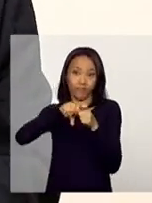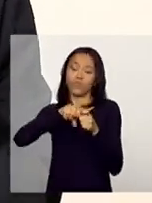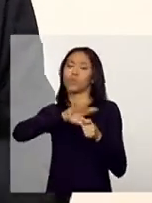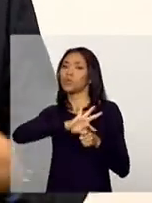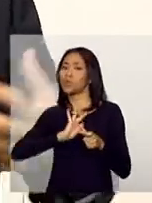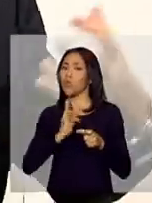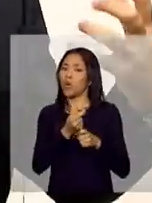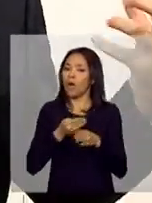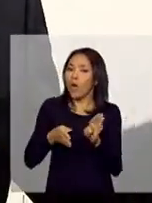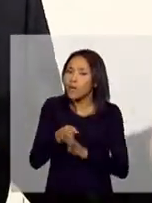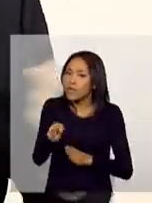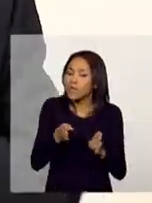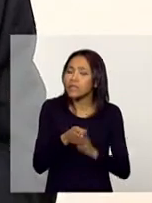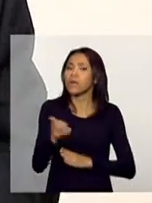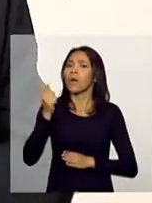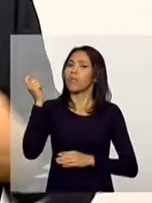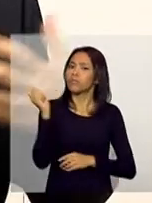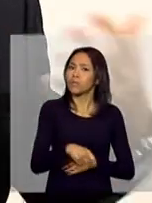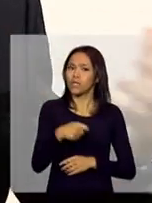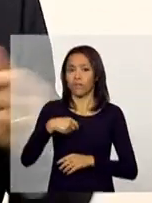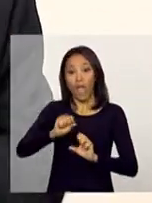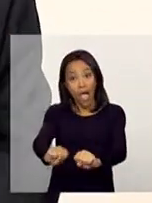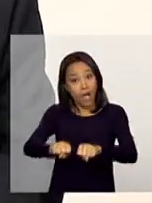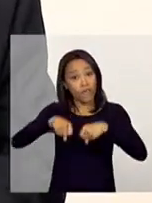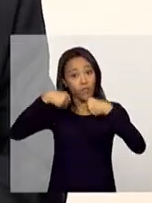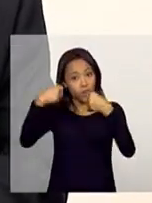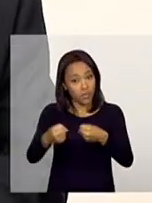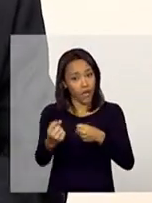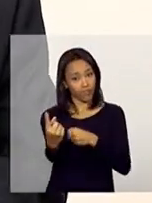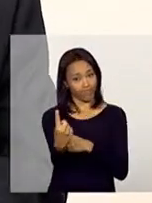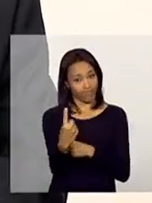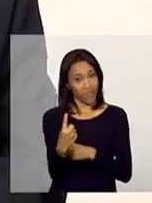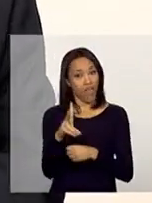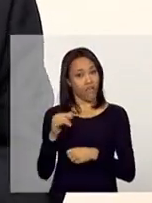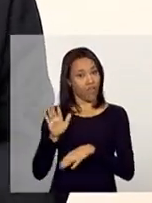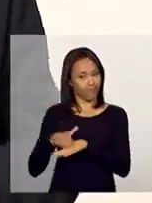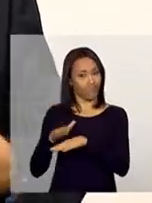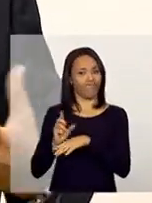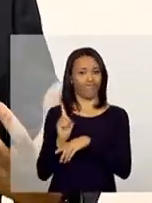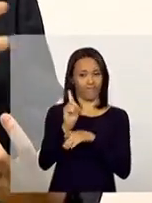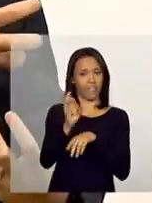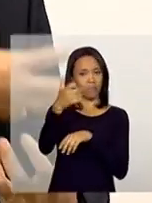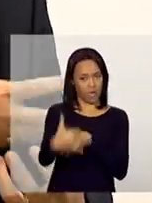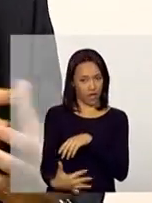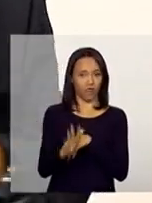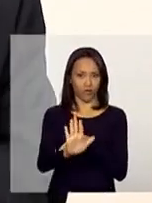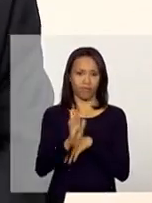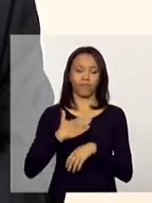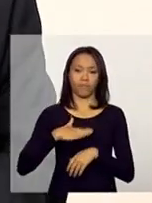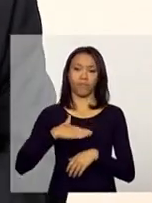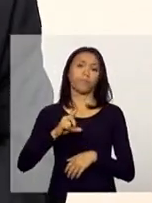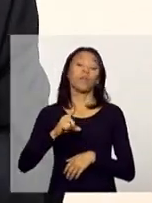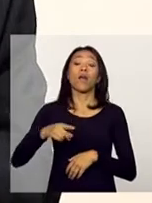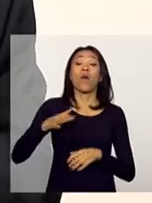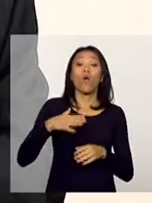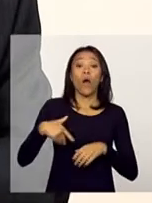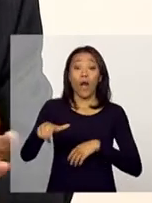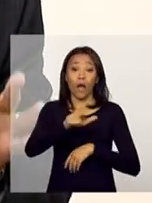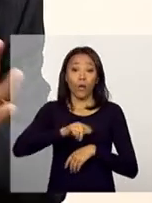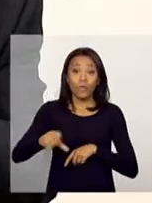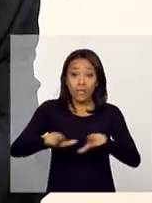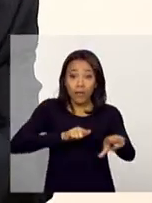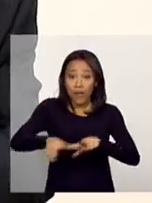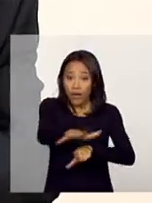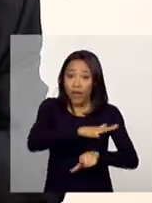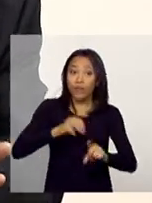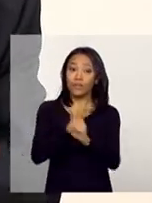que, de fato, possamos reforçar, e a Léa poderá conversar conosco sobre isso daqui a pouco, né, o trabalho da área de assistência social com essas famílias